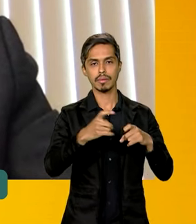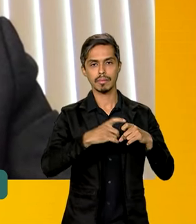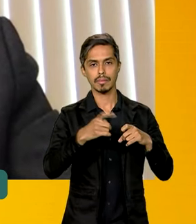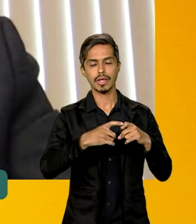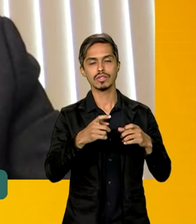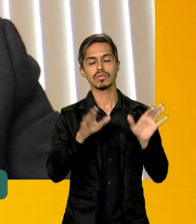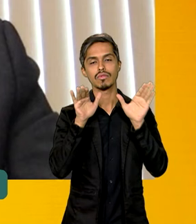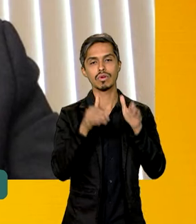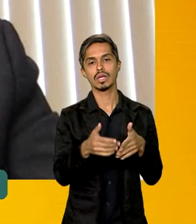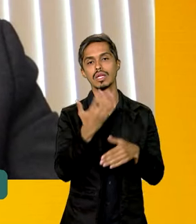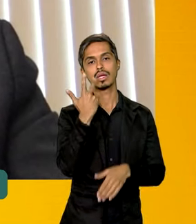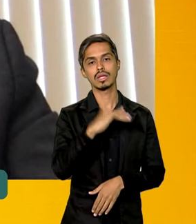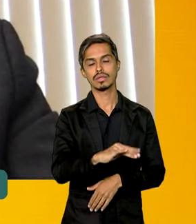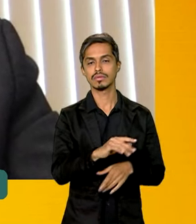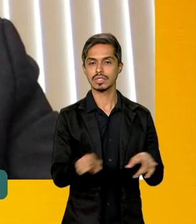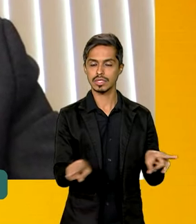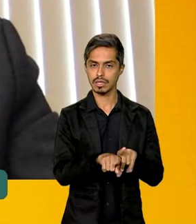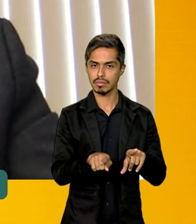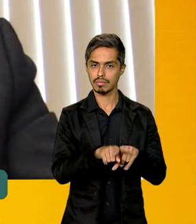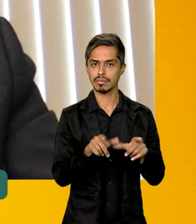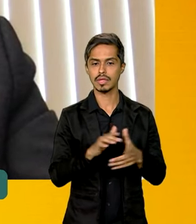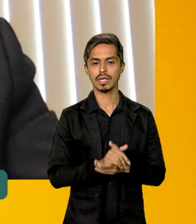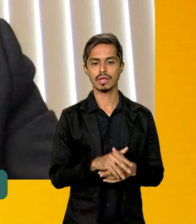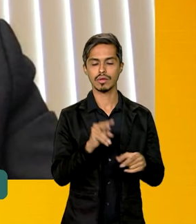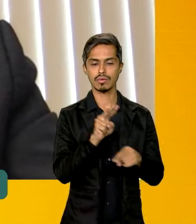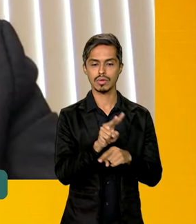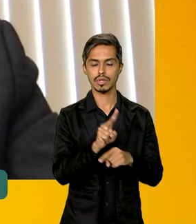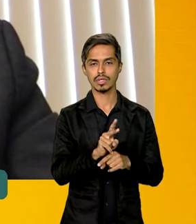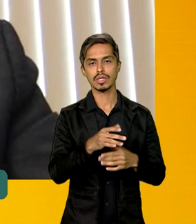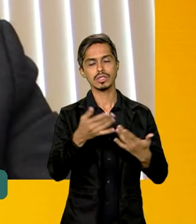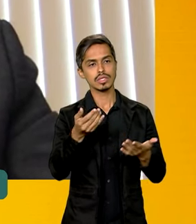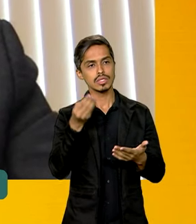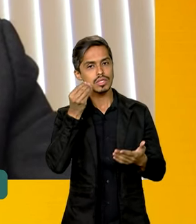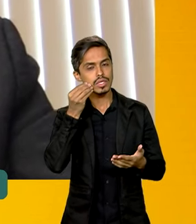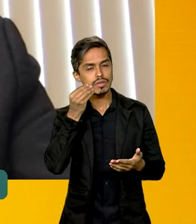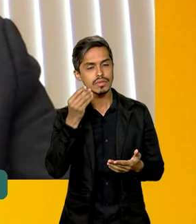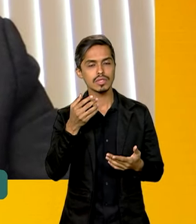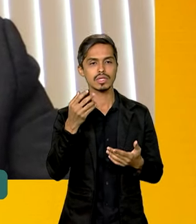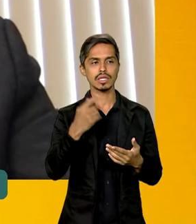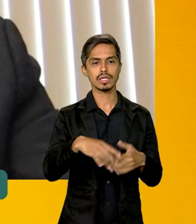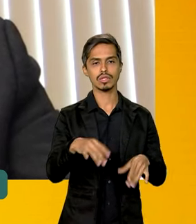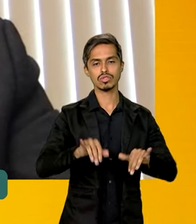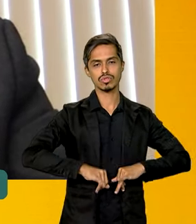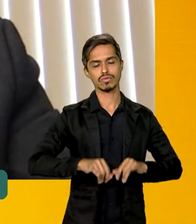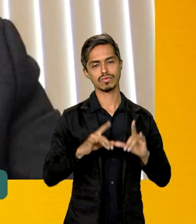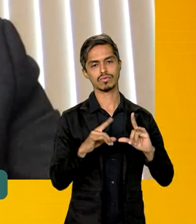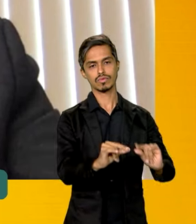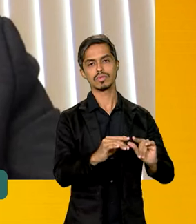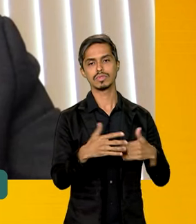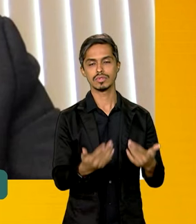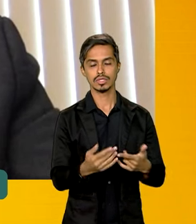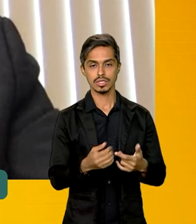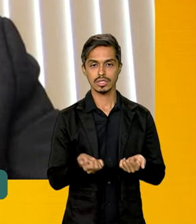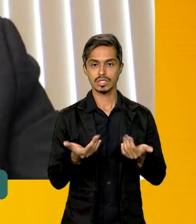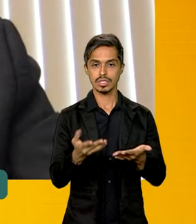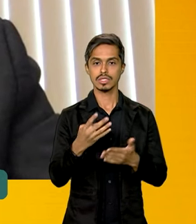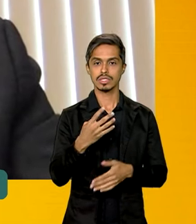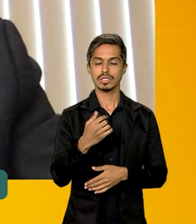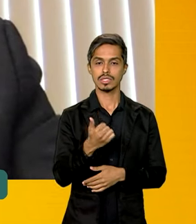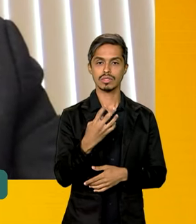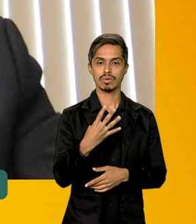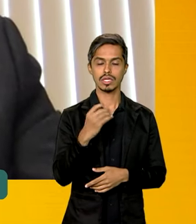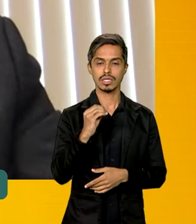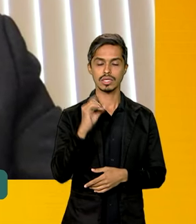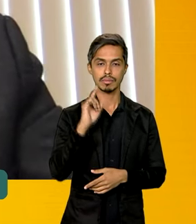assistenciais de cuidados paliativos, que uma terceira modalidade, recebendo 44 mil